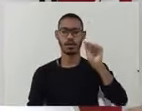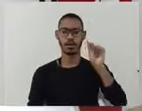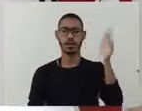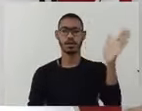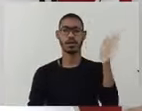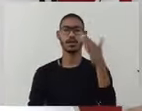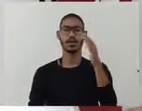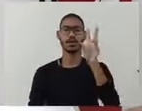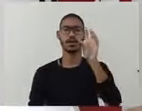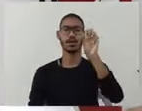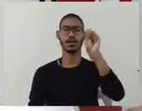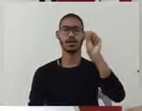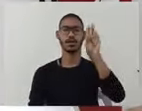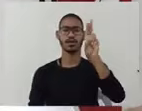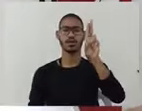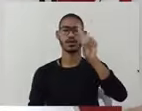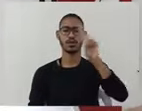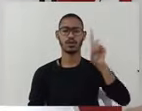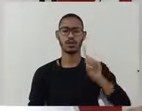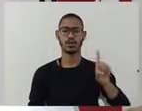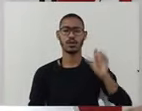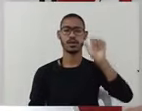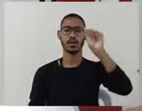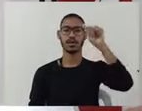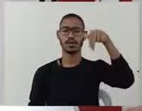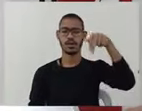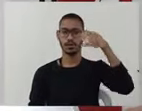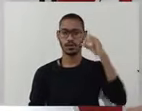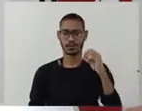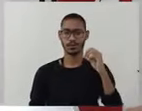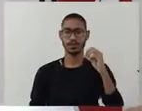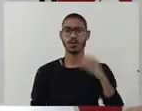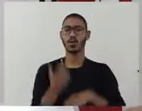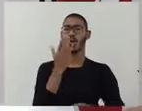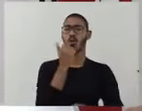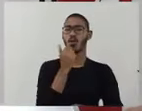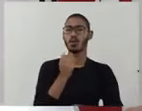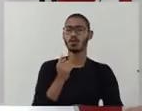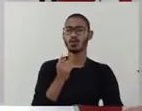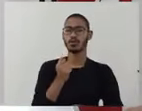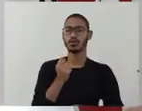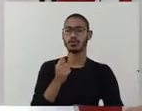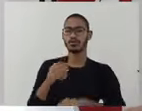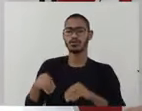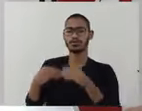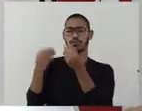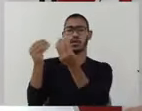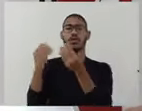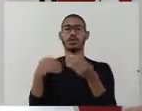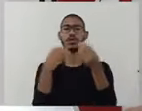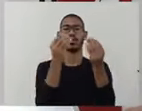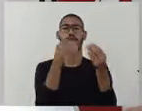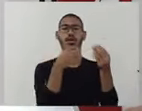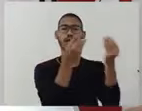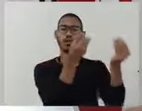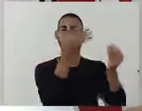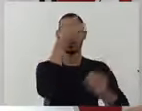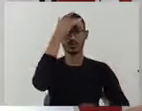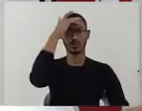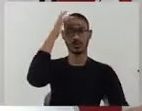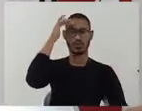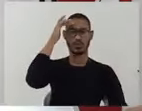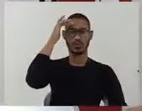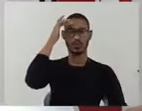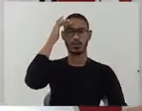ressaltar também que na última sessão cobramos aqui de imediato o restabelecimento de um ônibus, de um carro,